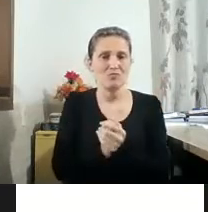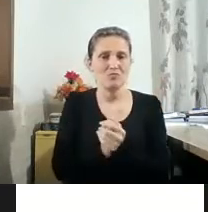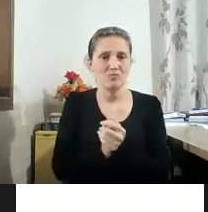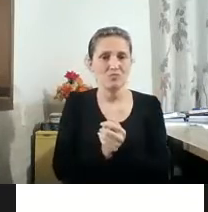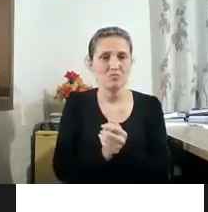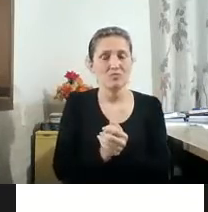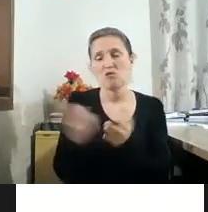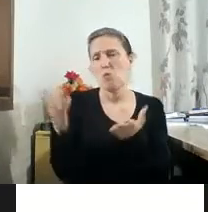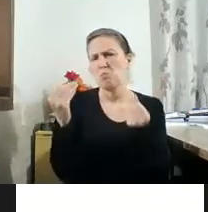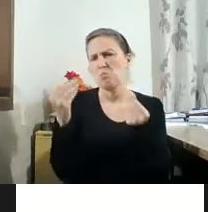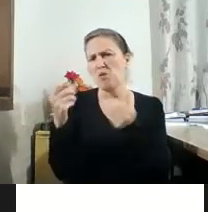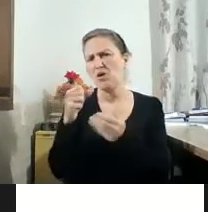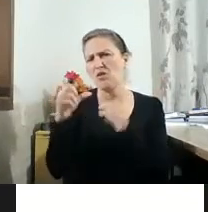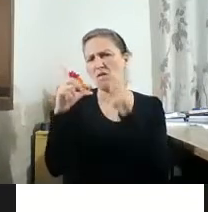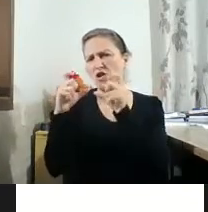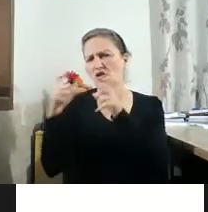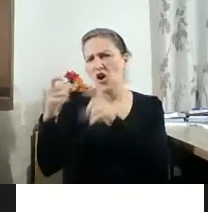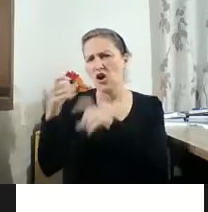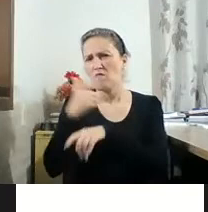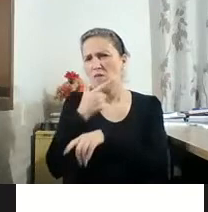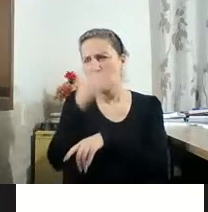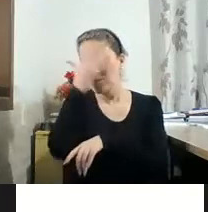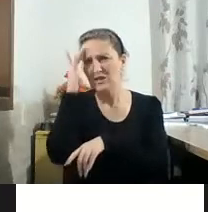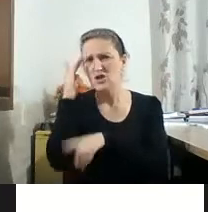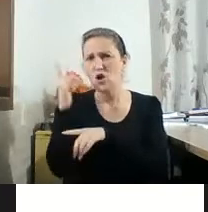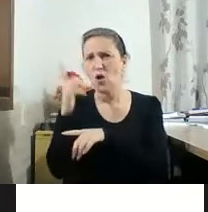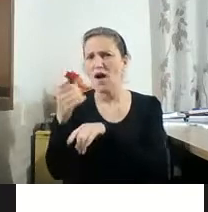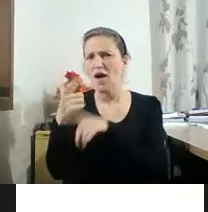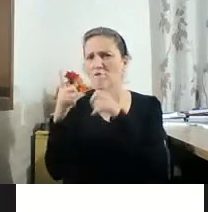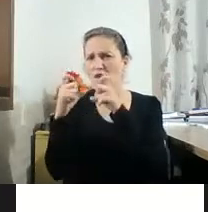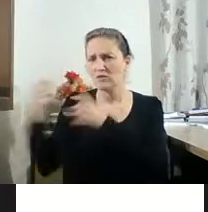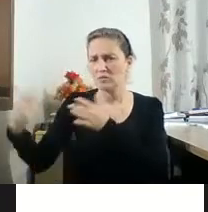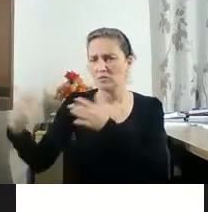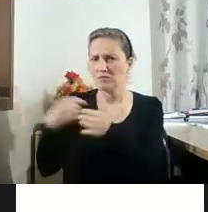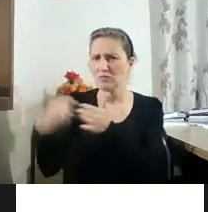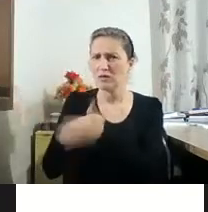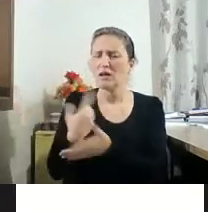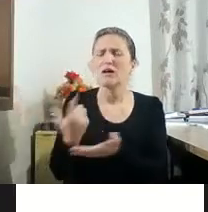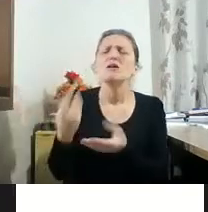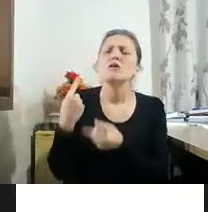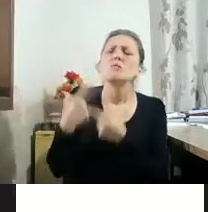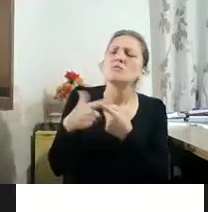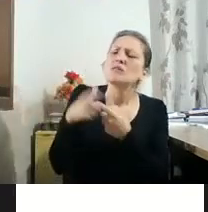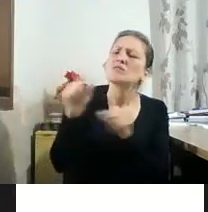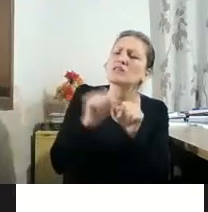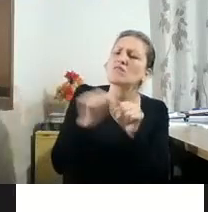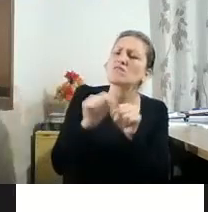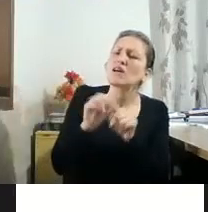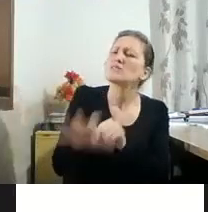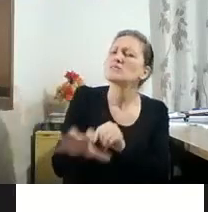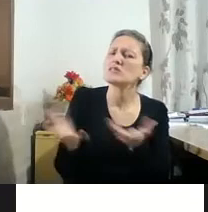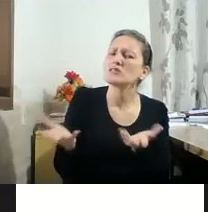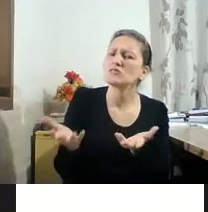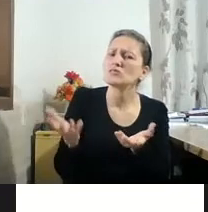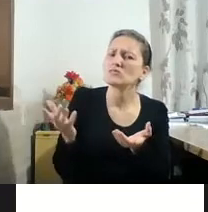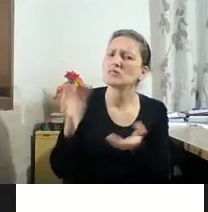principalmente os fotógrafos, me perguntavam, mas por que que você faz essas coisas? Essas coisas, queria dizer,